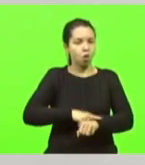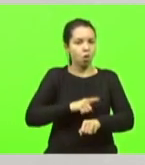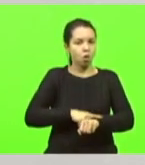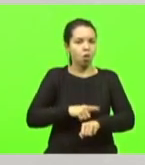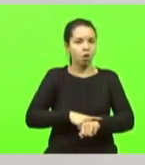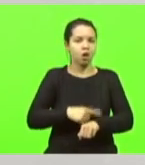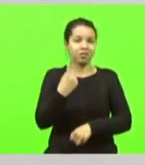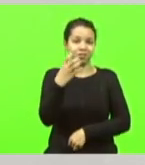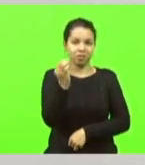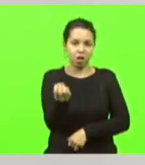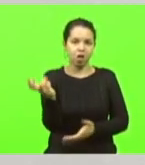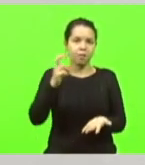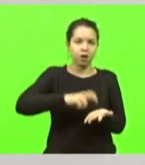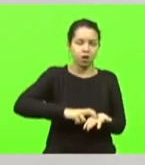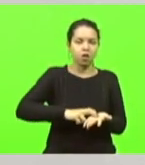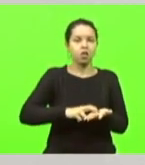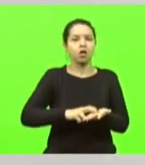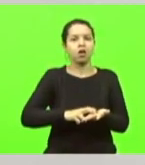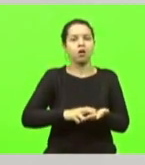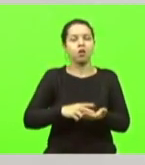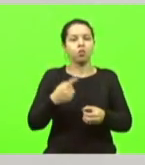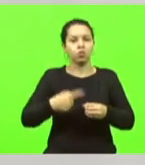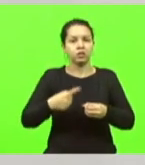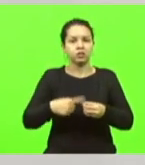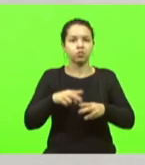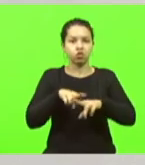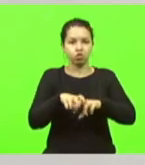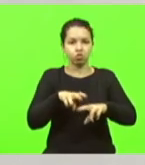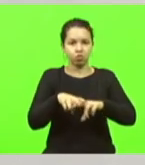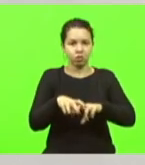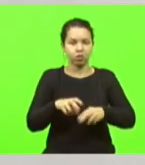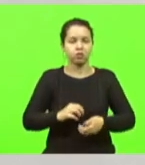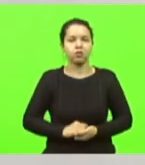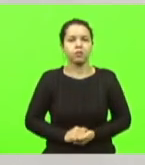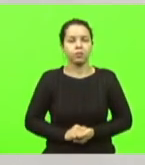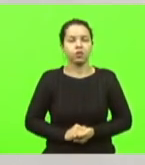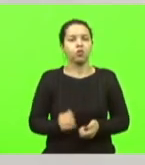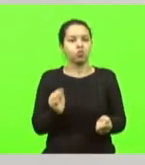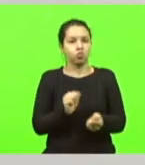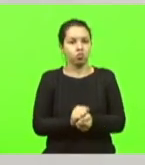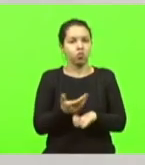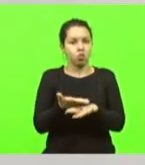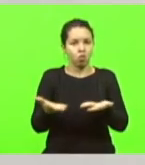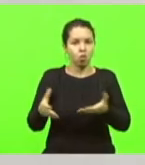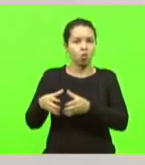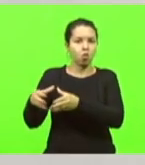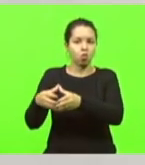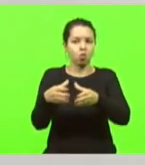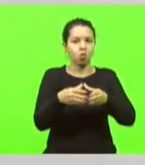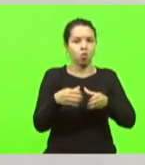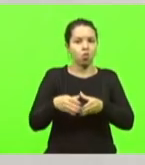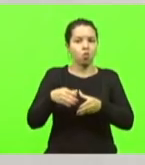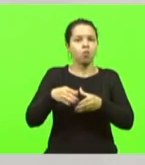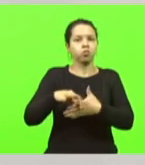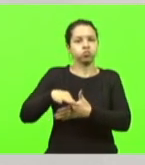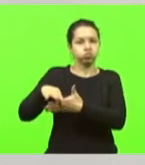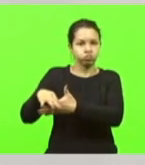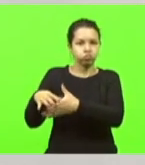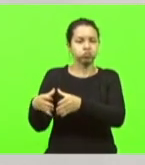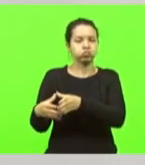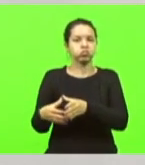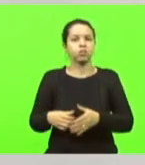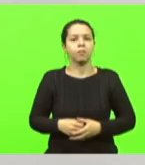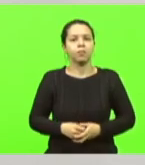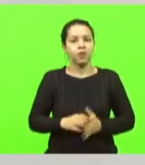município de Tijucas, juntamente com diversas lideranças do setor e a bancada federal catarinense. Para que